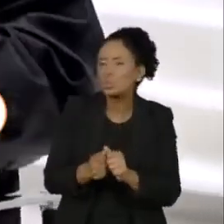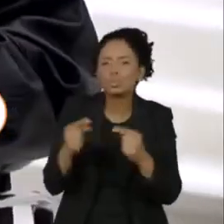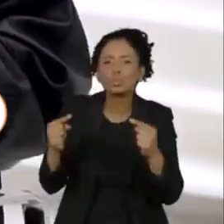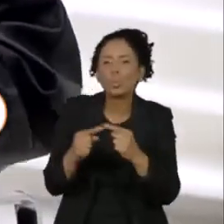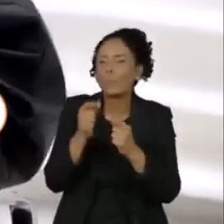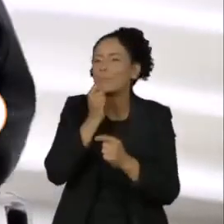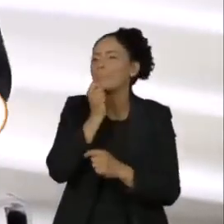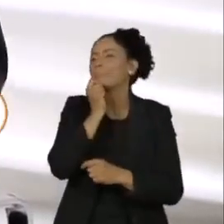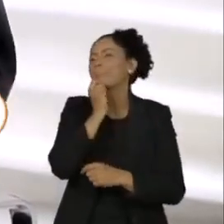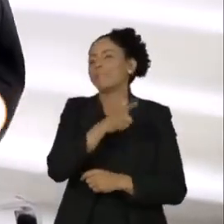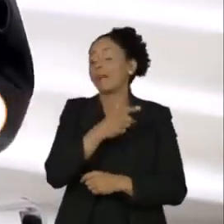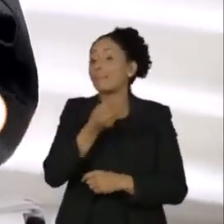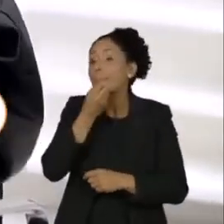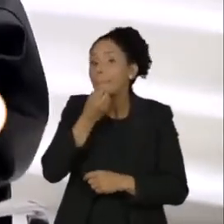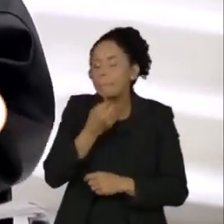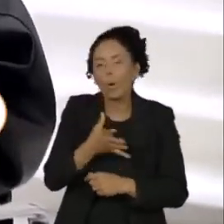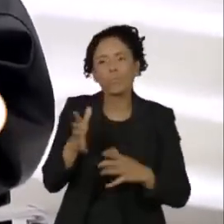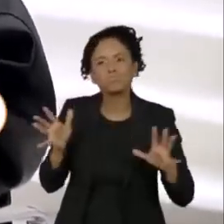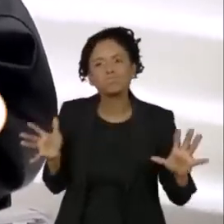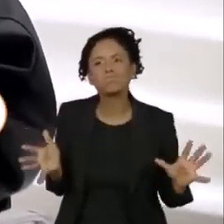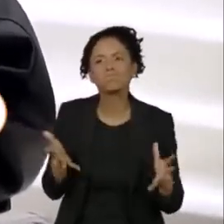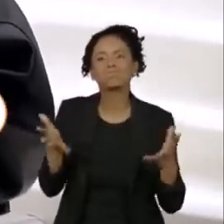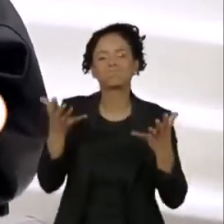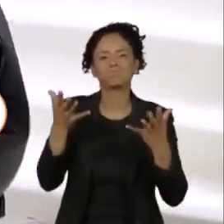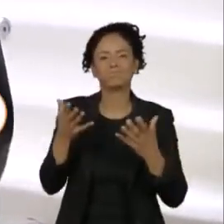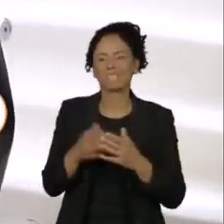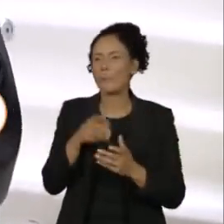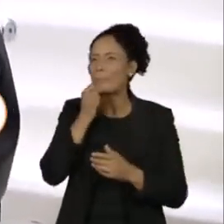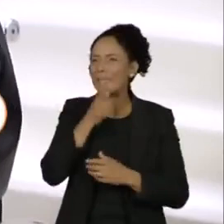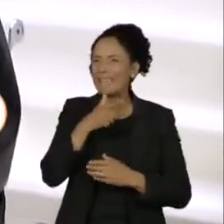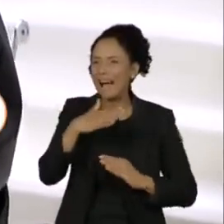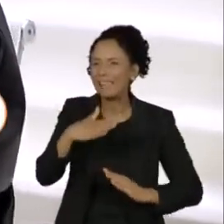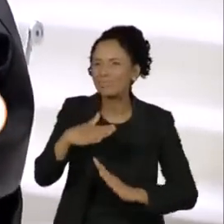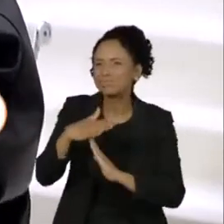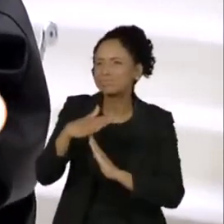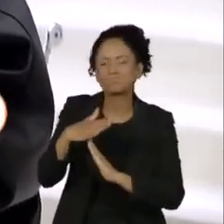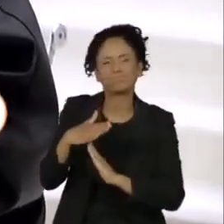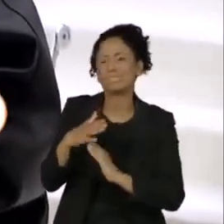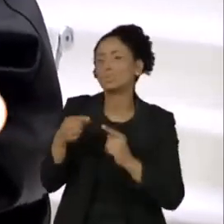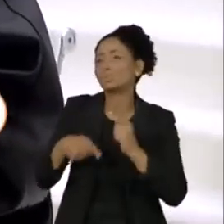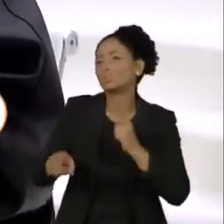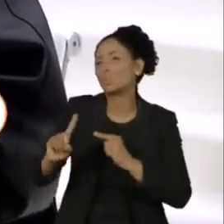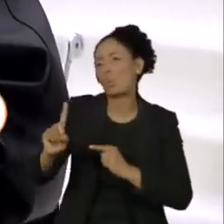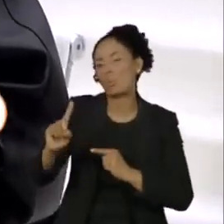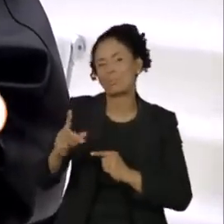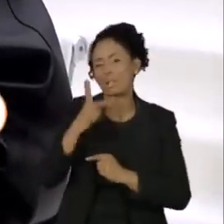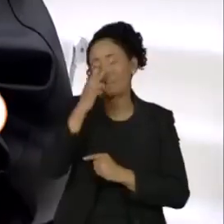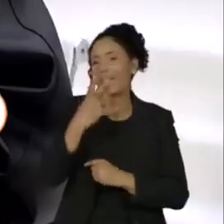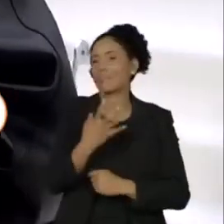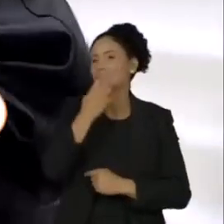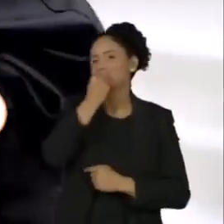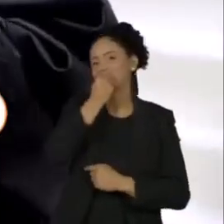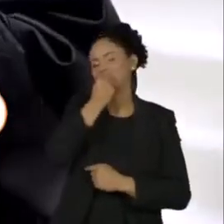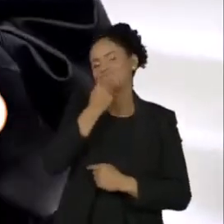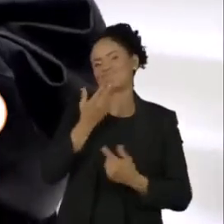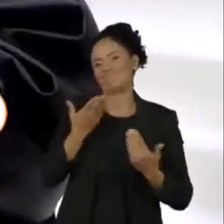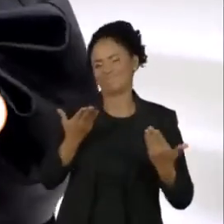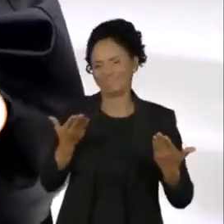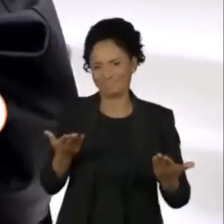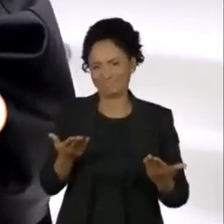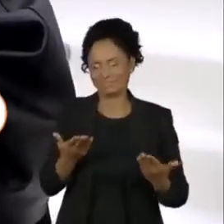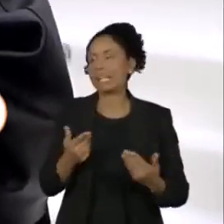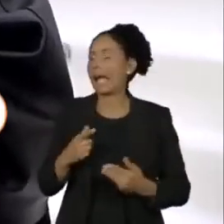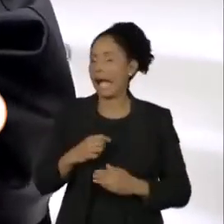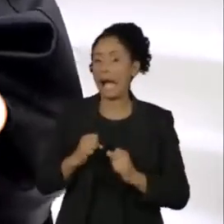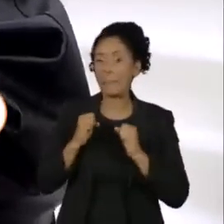não pode ter limite. Se você começa a impor limites, você cai num nível, num tipo de censura. Não, pode ir até aqui,